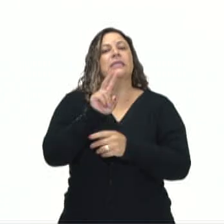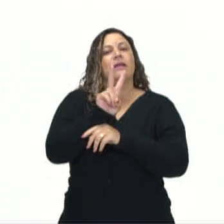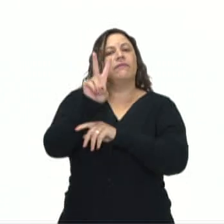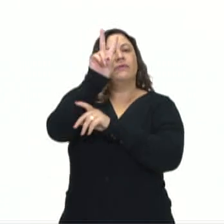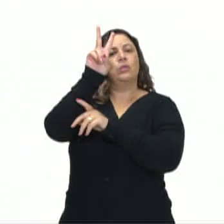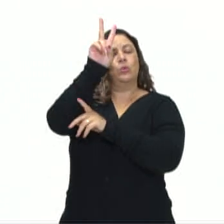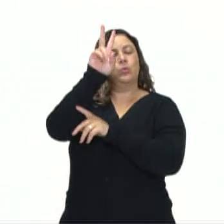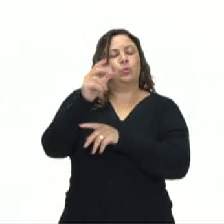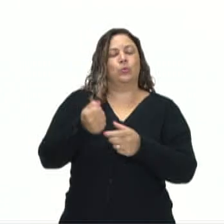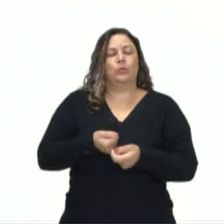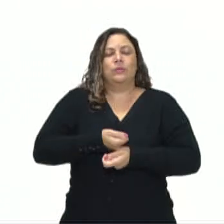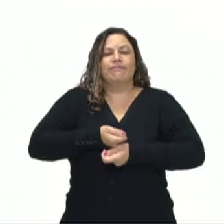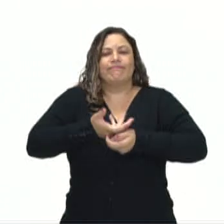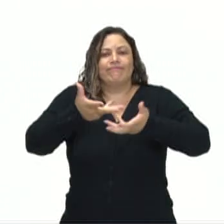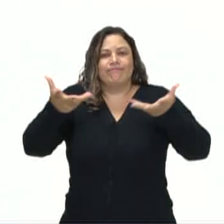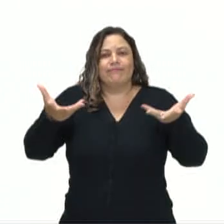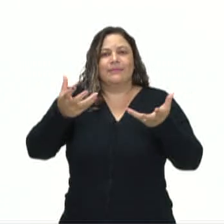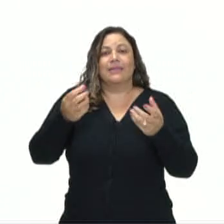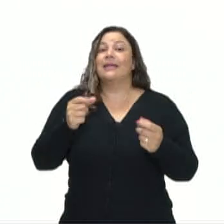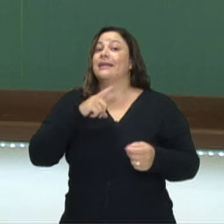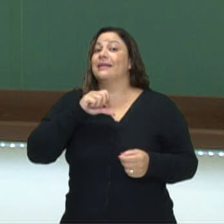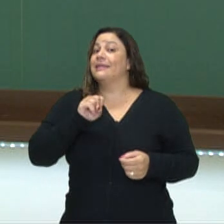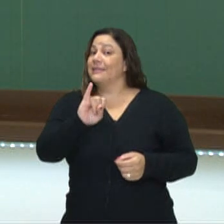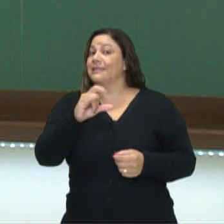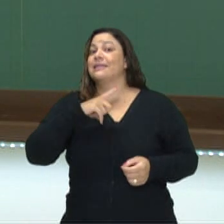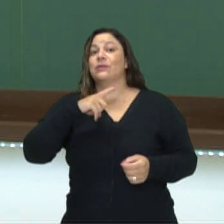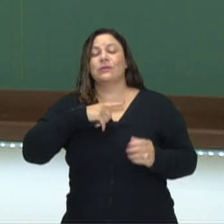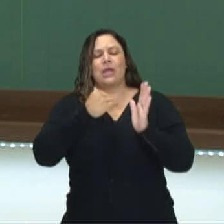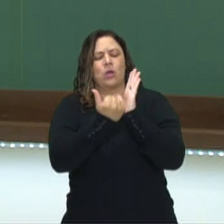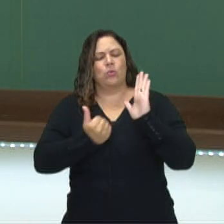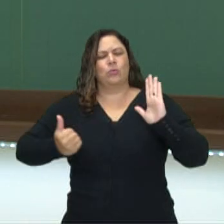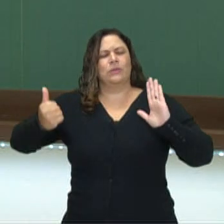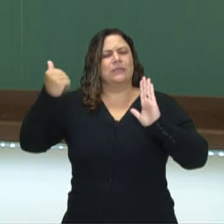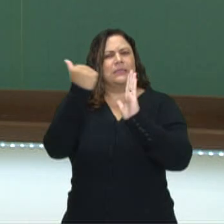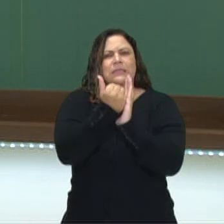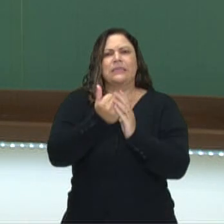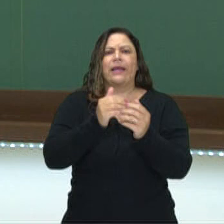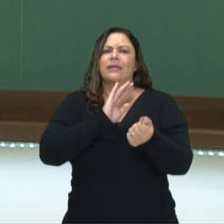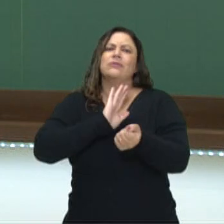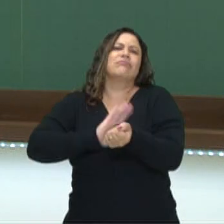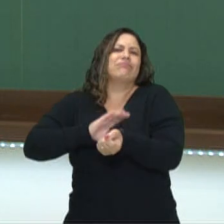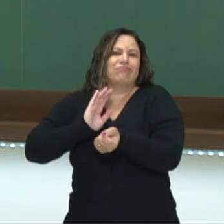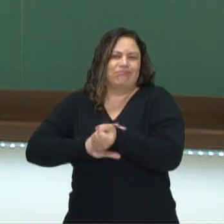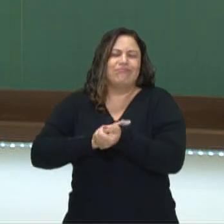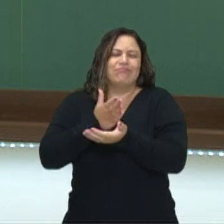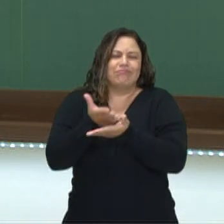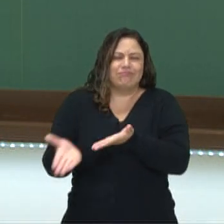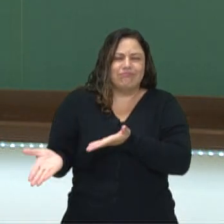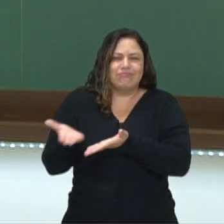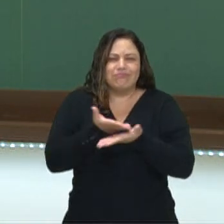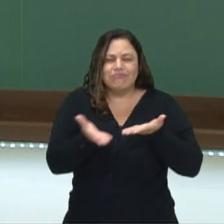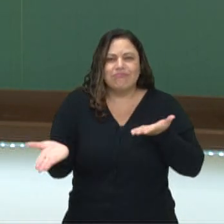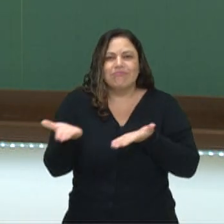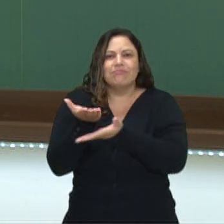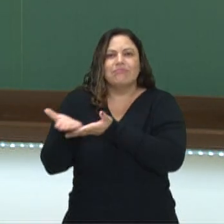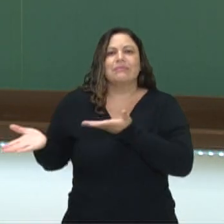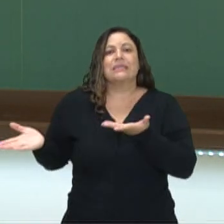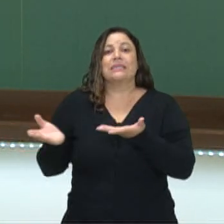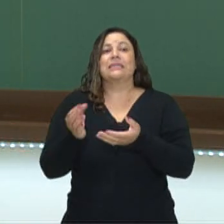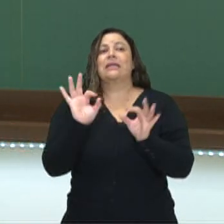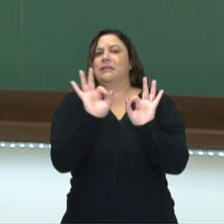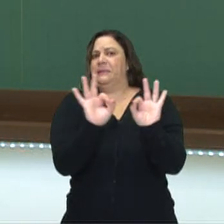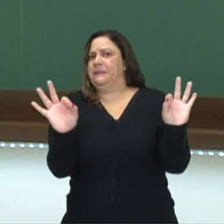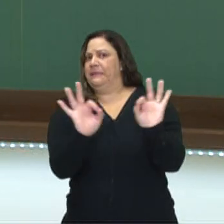generosidade, se eu tenho excesso, eu acabo caindo no vício do desperdício. Se eu tenho nada de